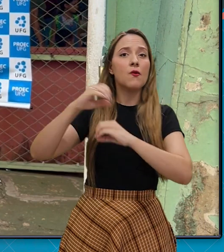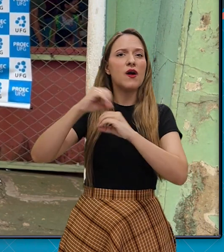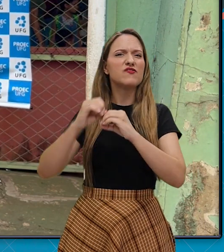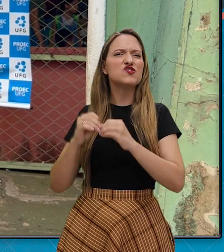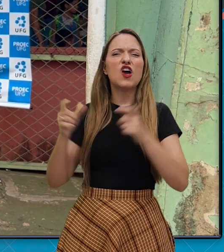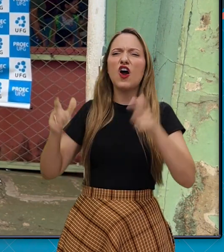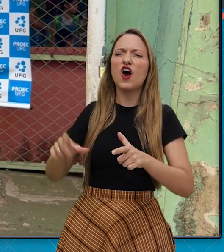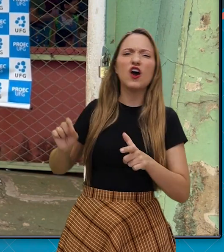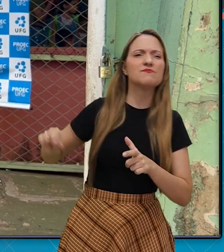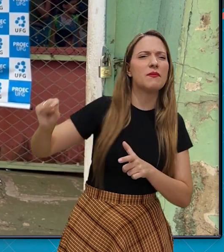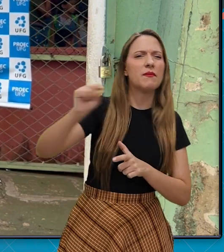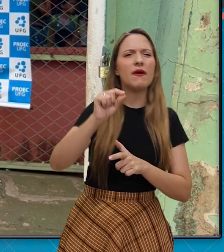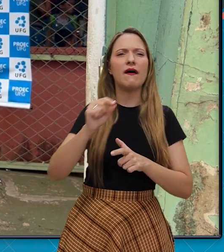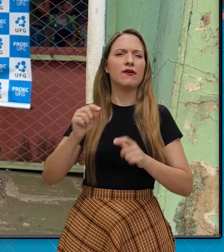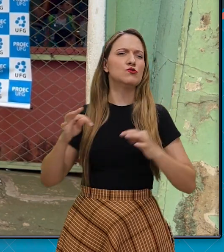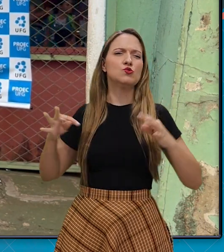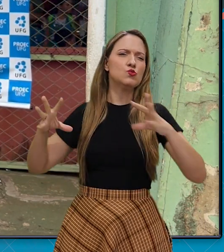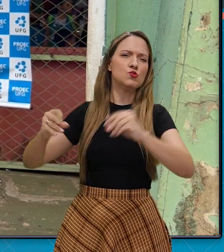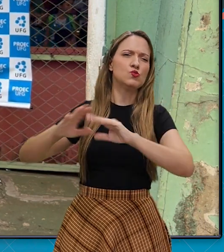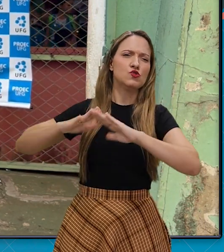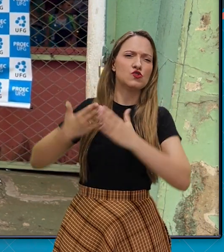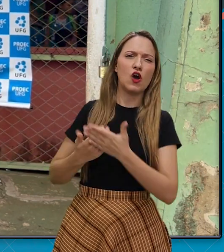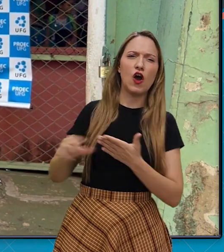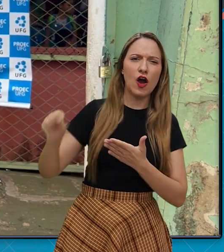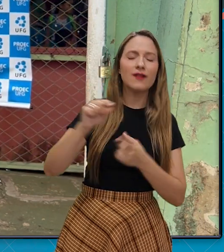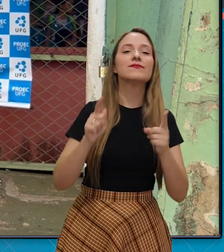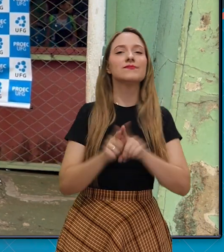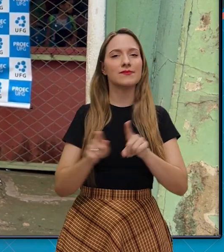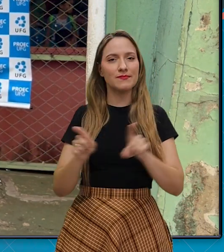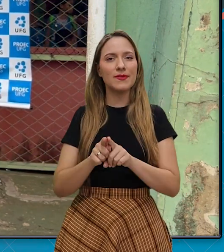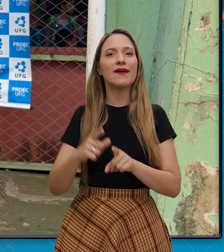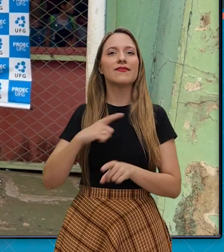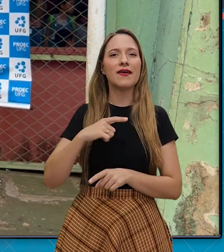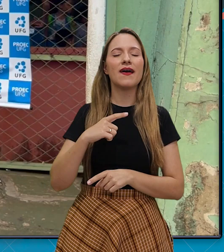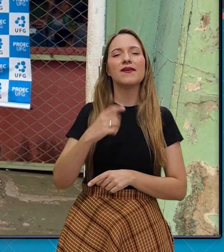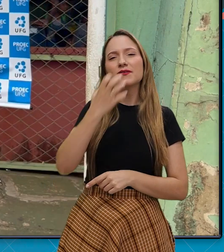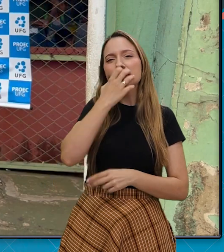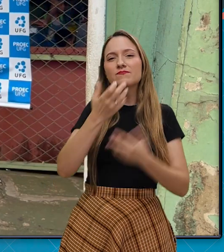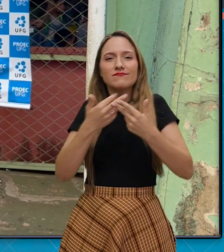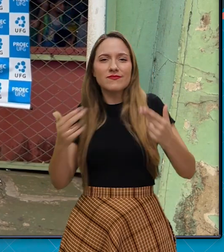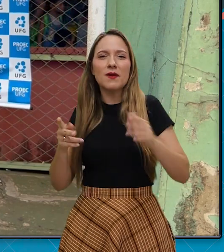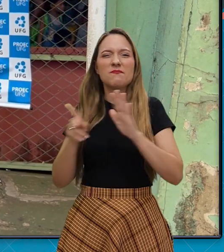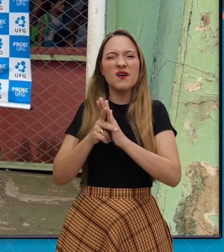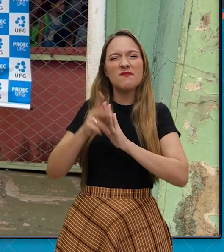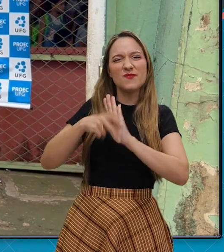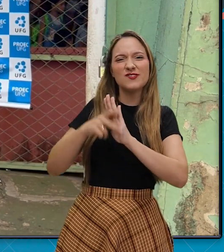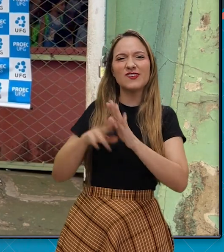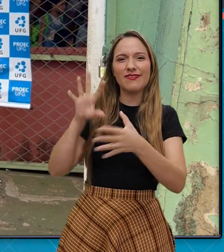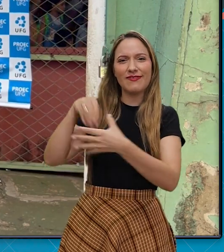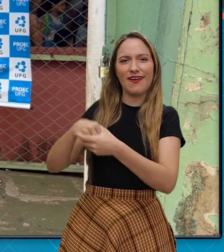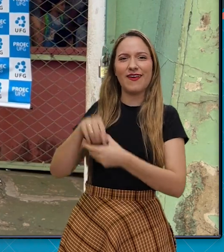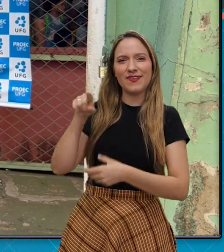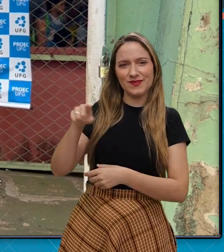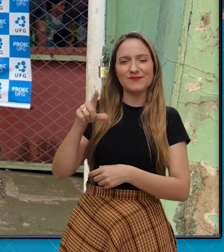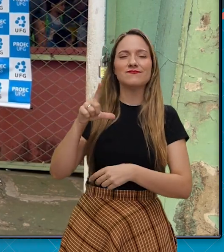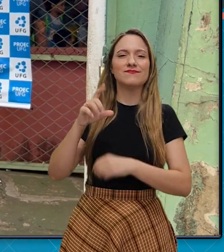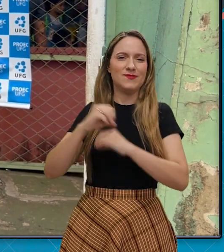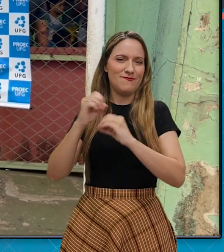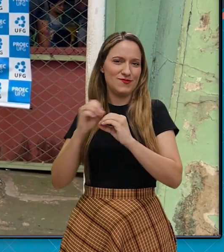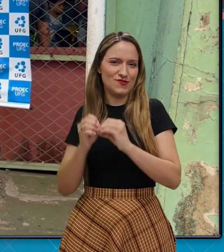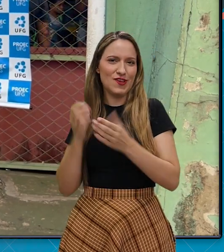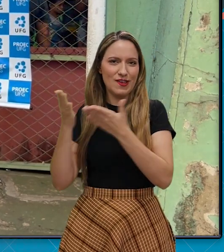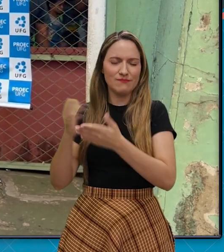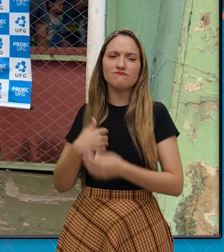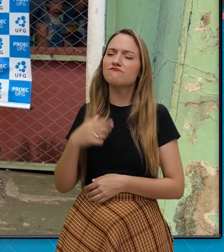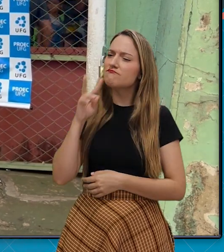todo lugar, o FG na escola e também os PETs, que são projetos da Universidade Federal. Achei um